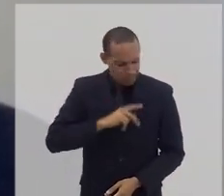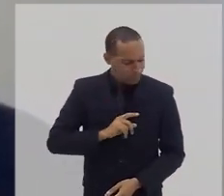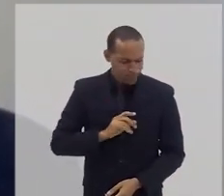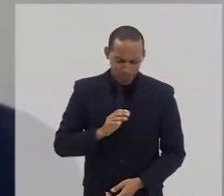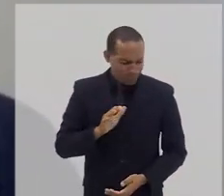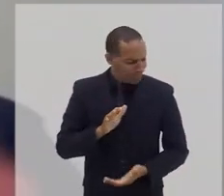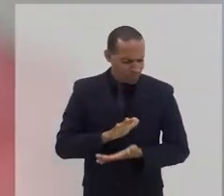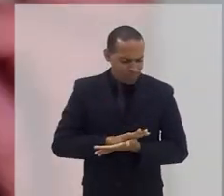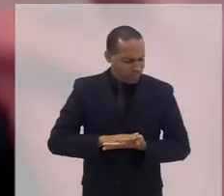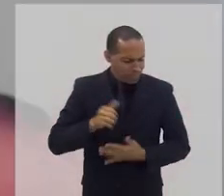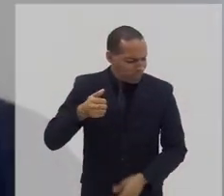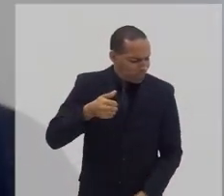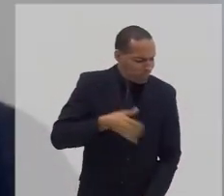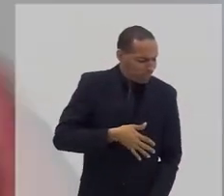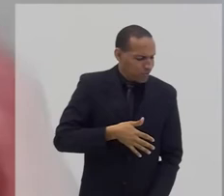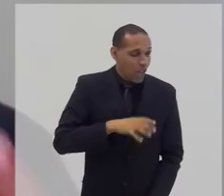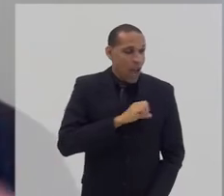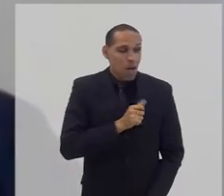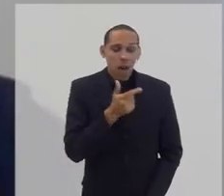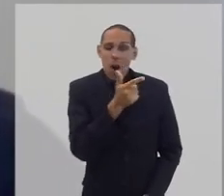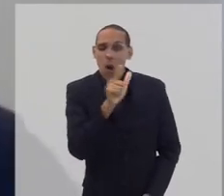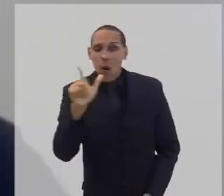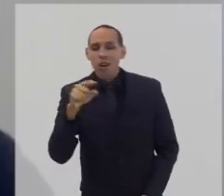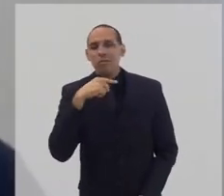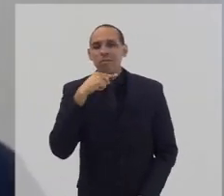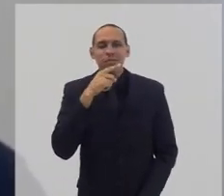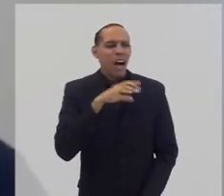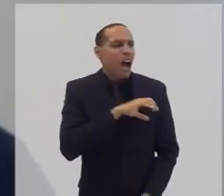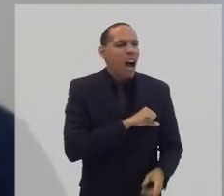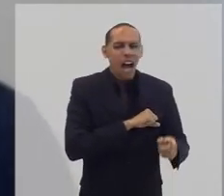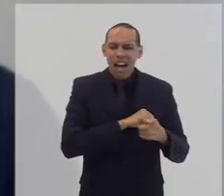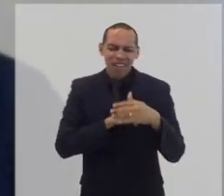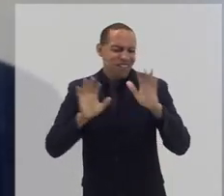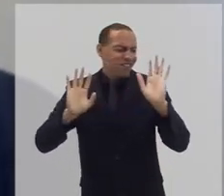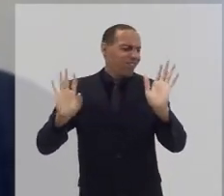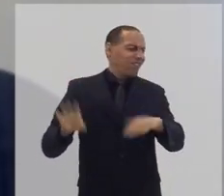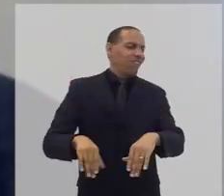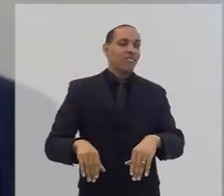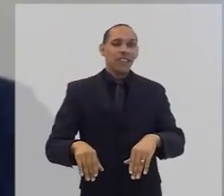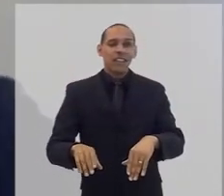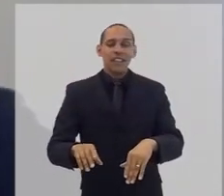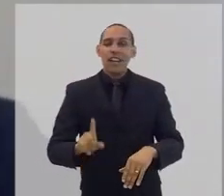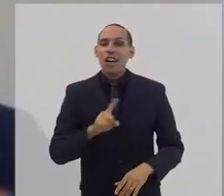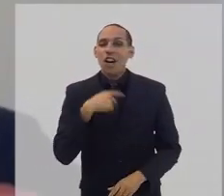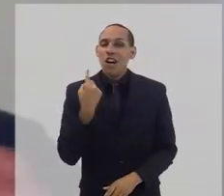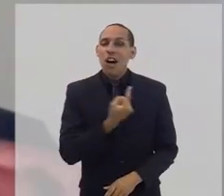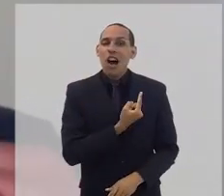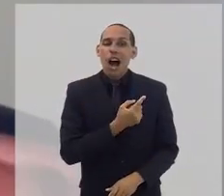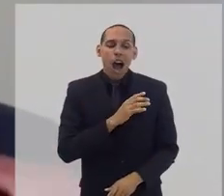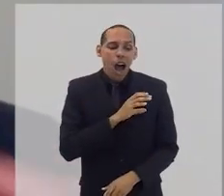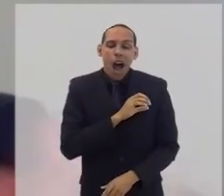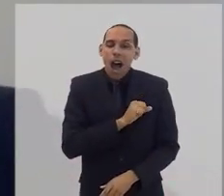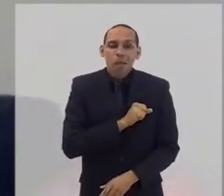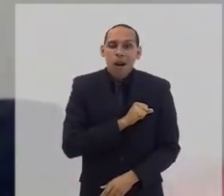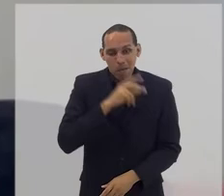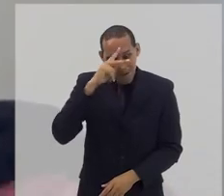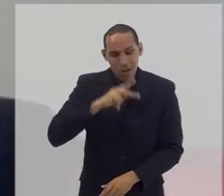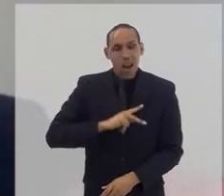outros. Então, a gente desaprende a arte de se amar e amar. As relações ficam